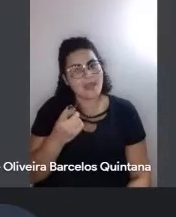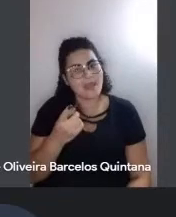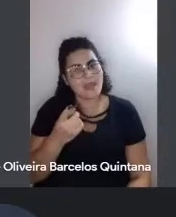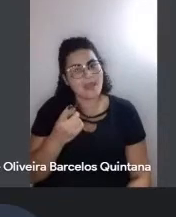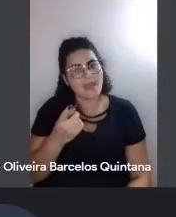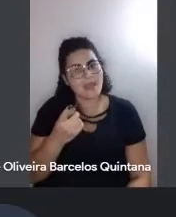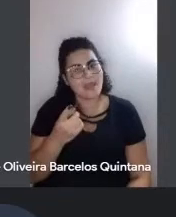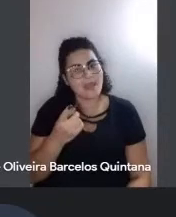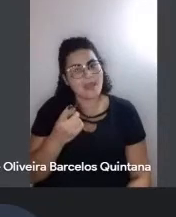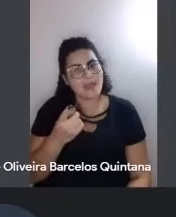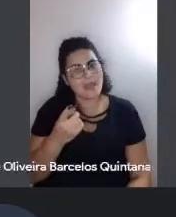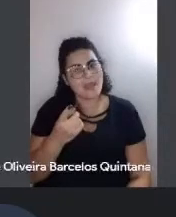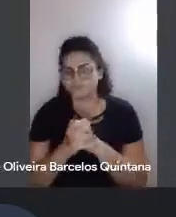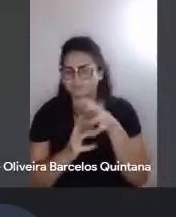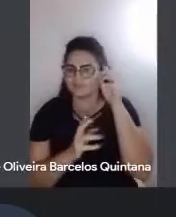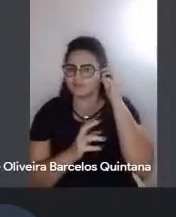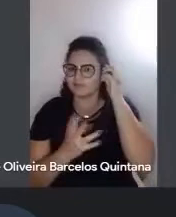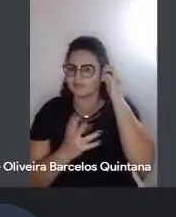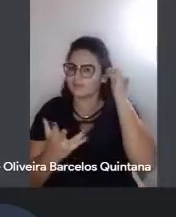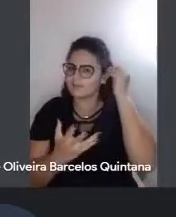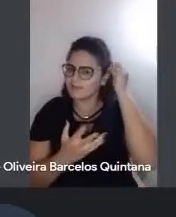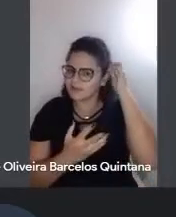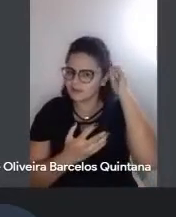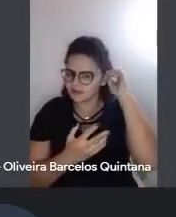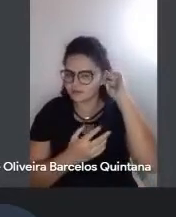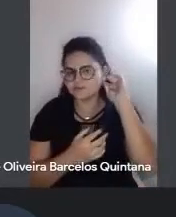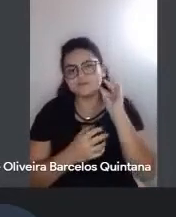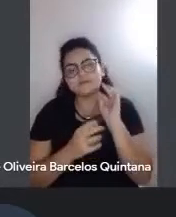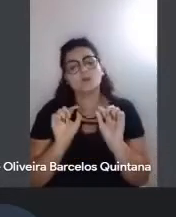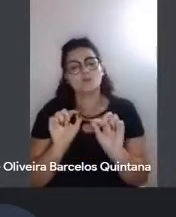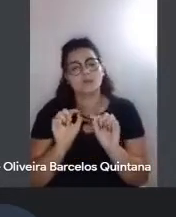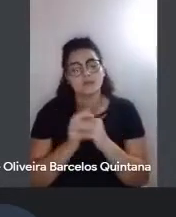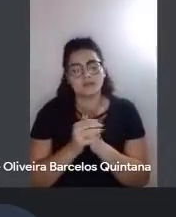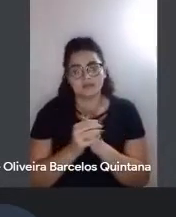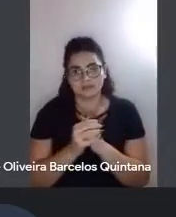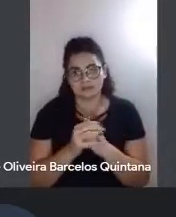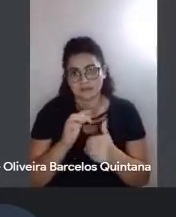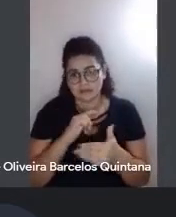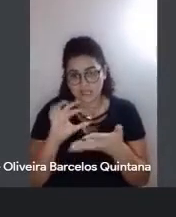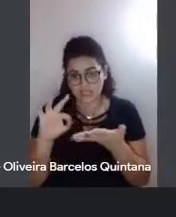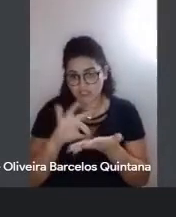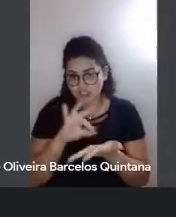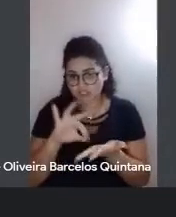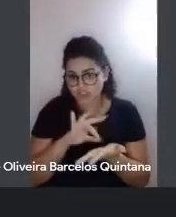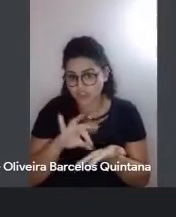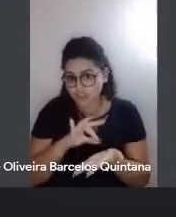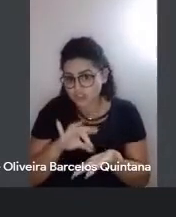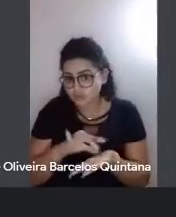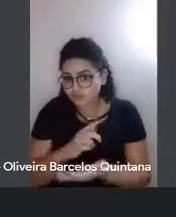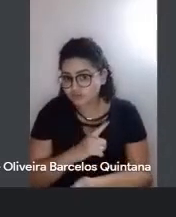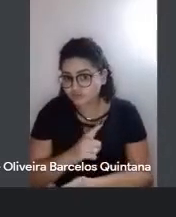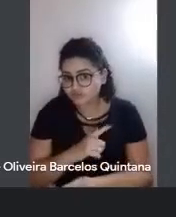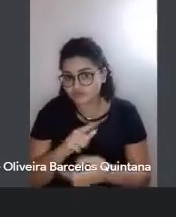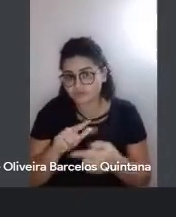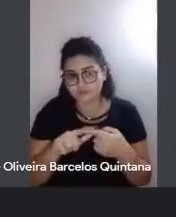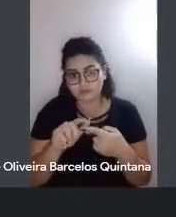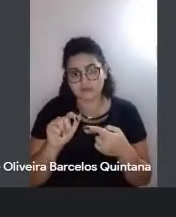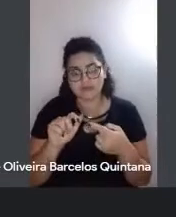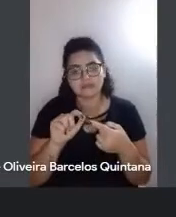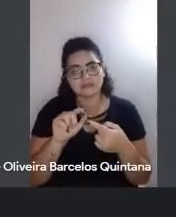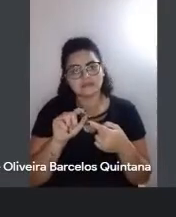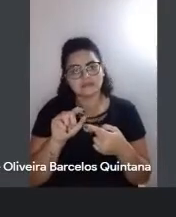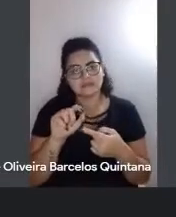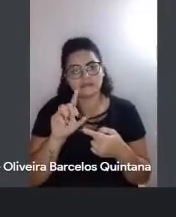Beleza, Noilton, maravilha. Olha, vamos fazer o seguinte, então, eu tenho aqui inscritos para falar com vocês a Amélia, o Davi.